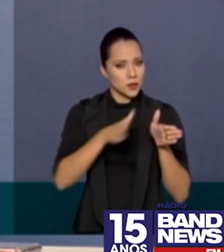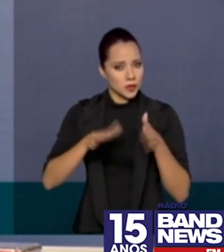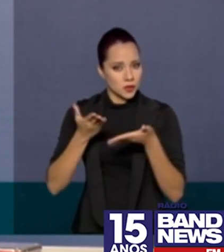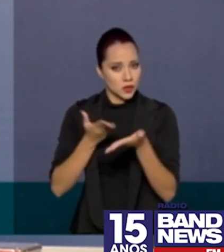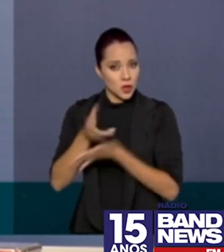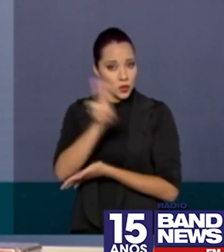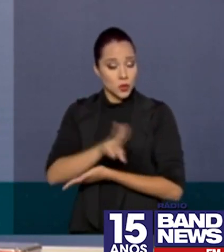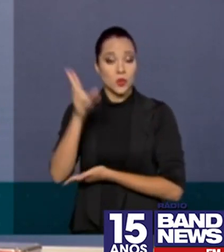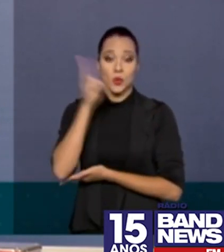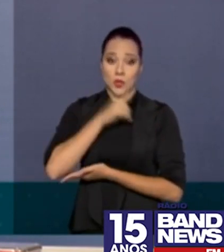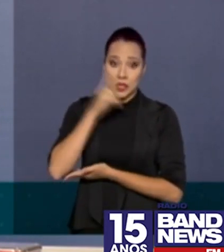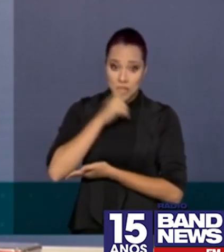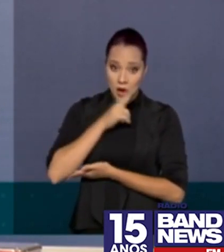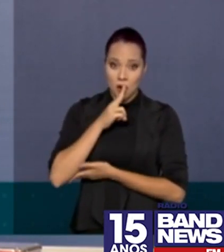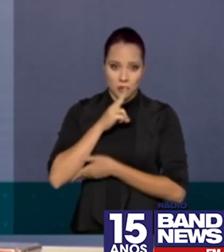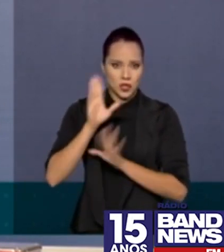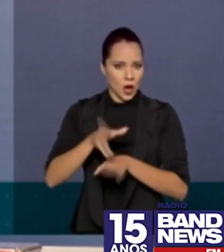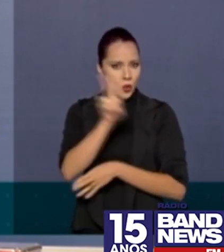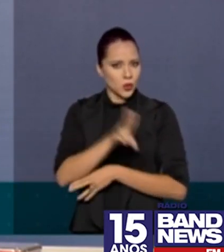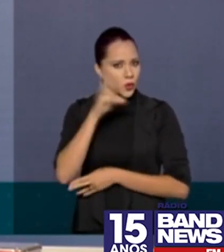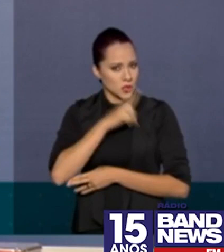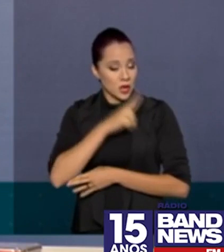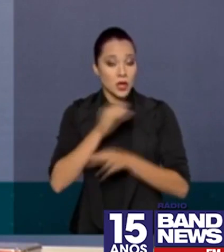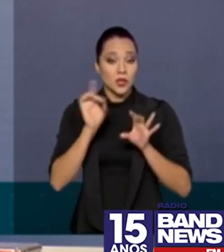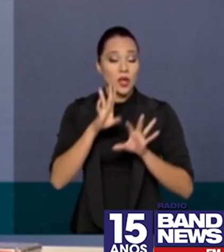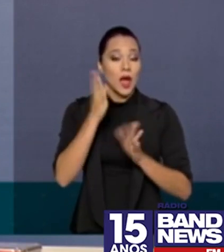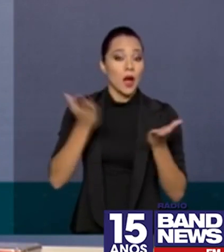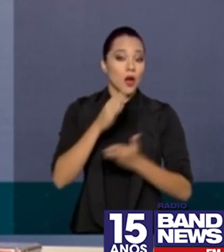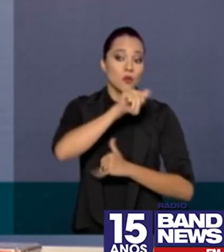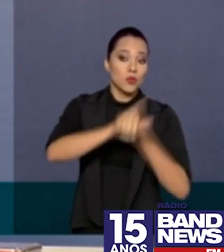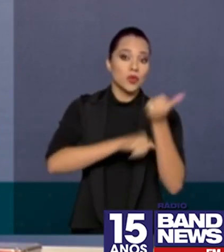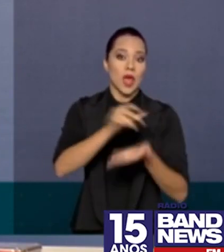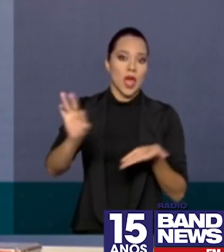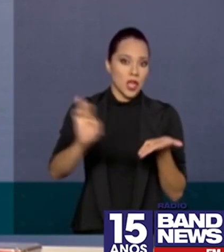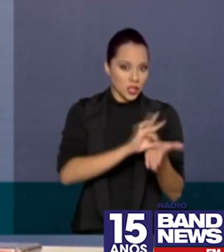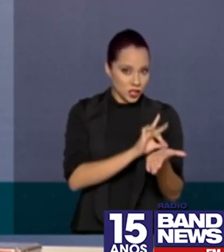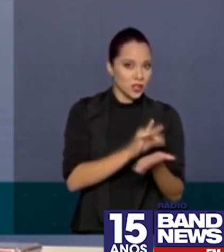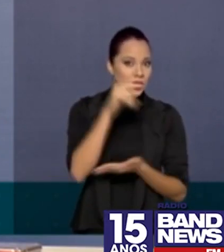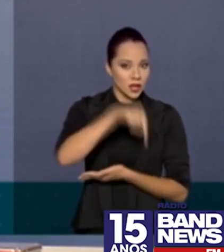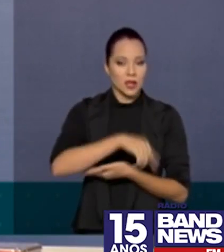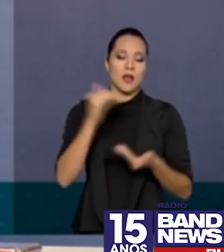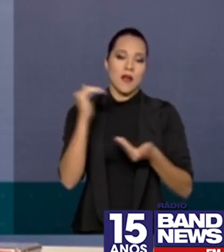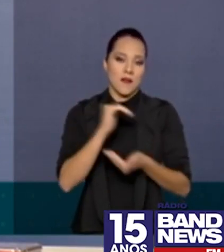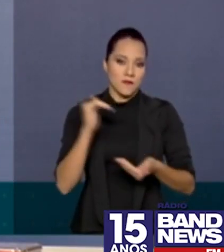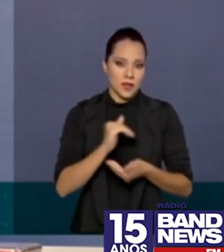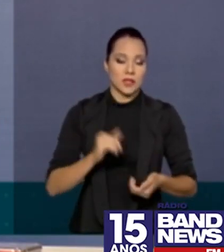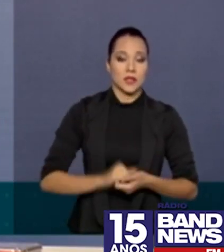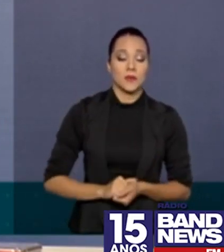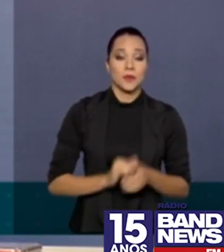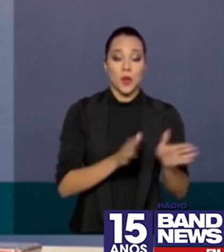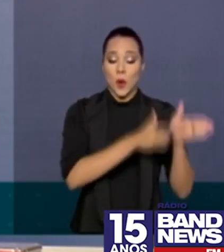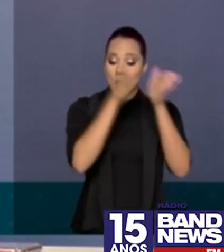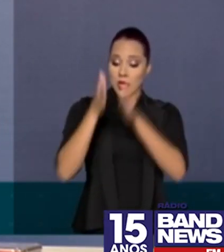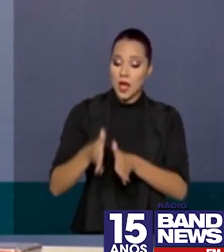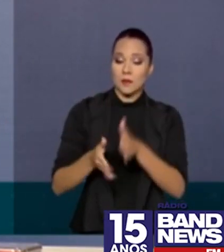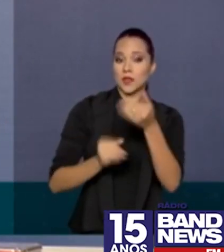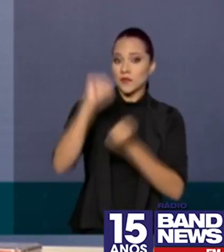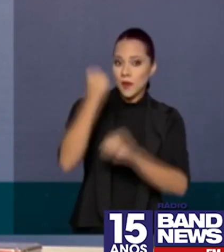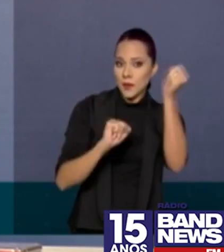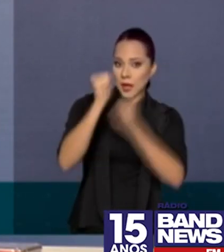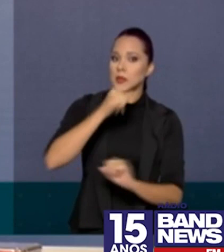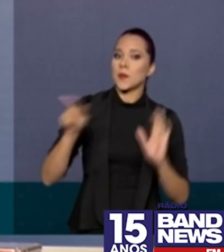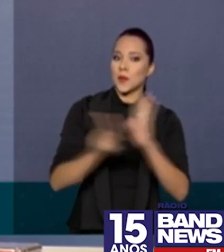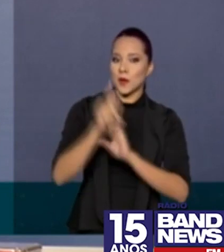autorização de uso emergencial, mas que agora vai ser registrada pela agência com uma etapa de fabricação aqui no